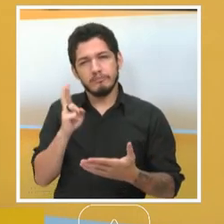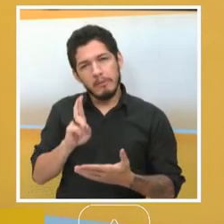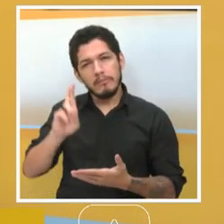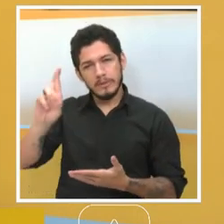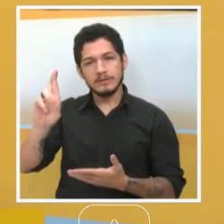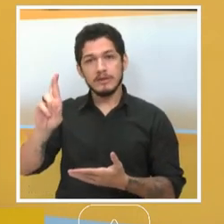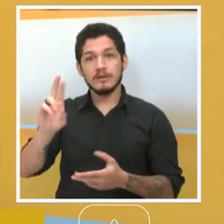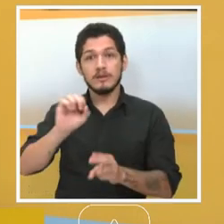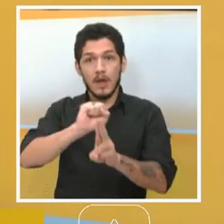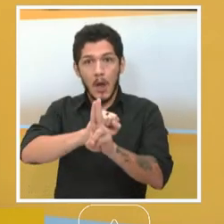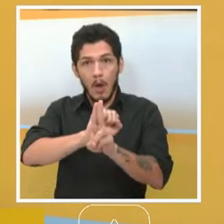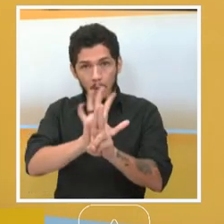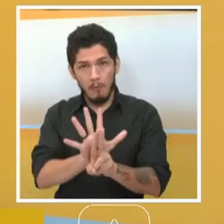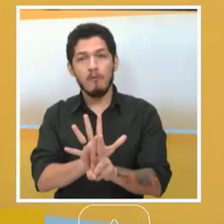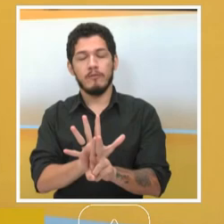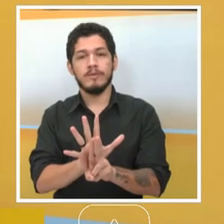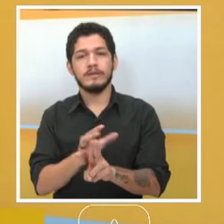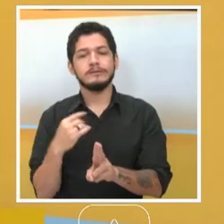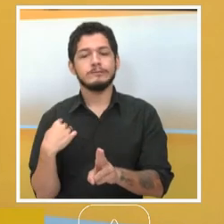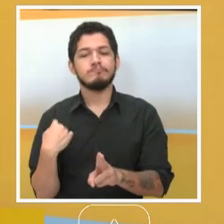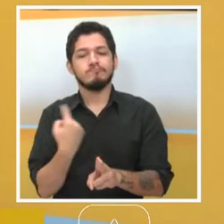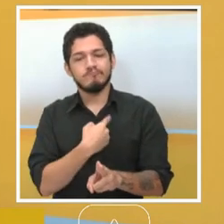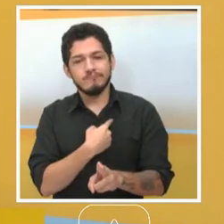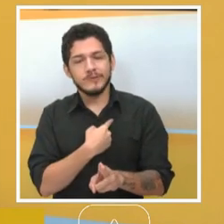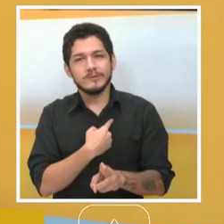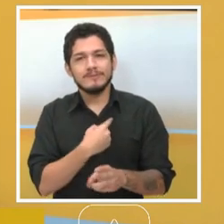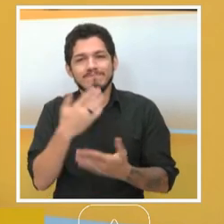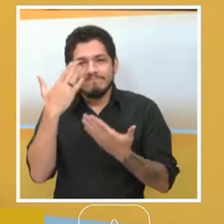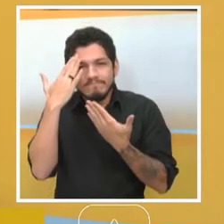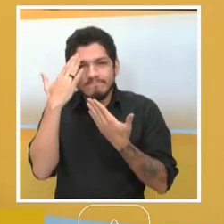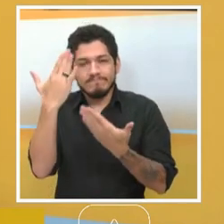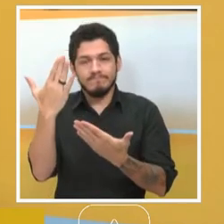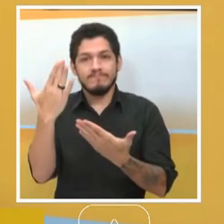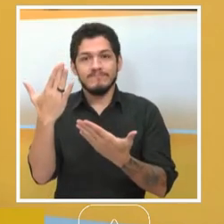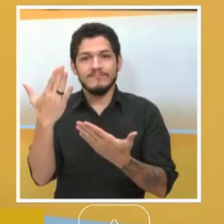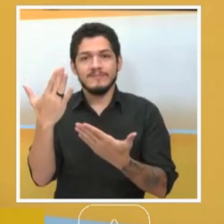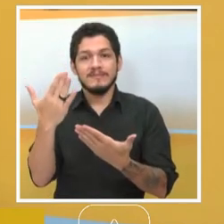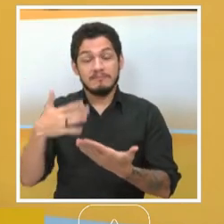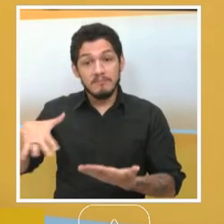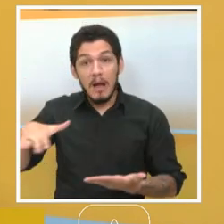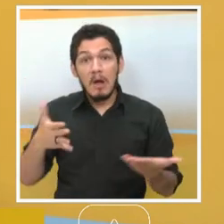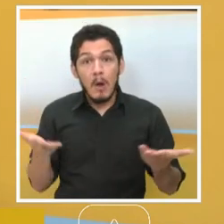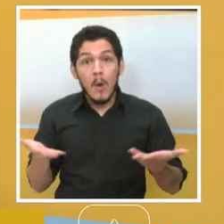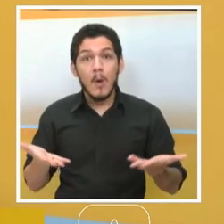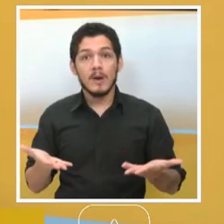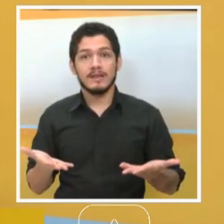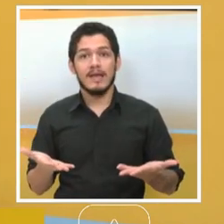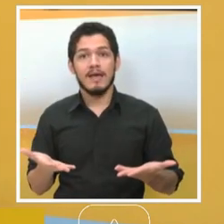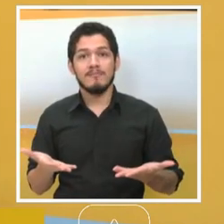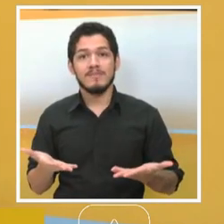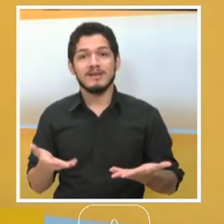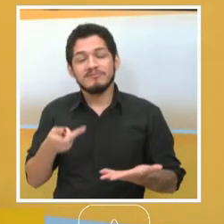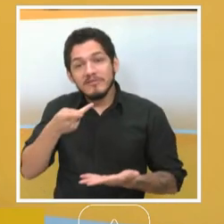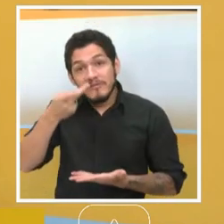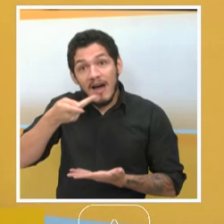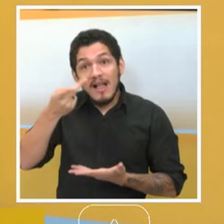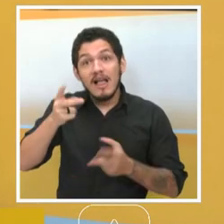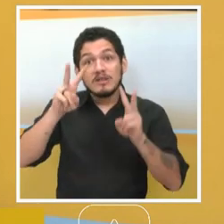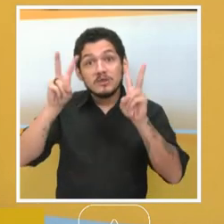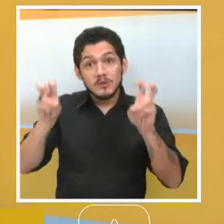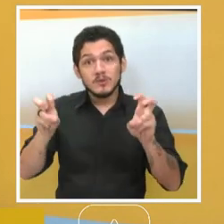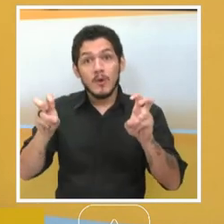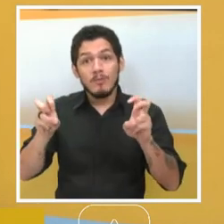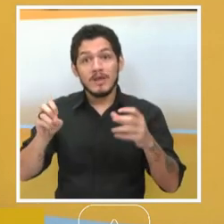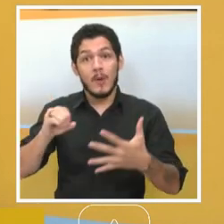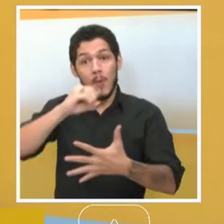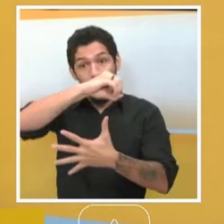do Piauí, nós agradecemos o espaço importante para falar de um programa de grande alcance social, que